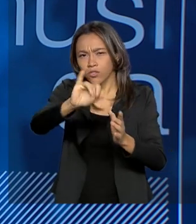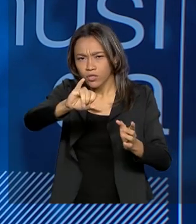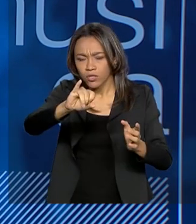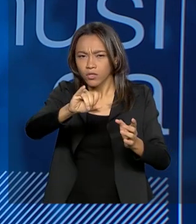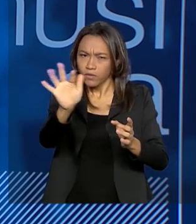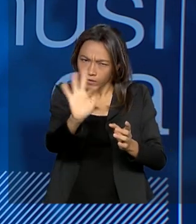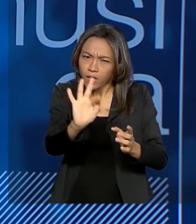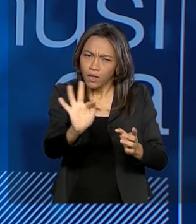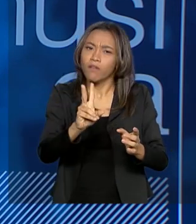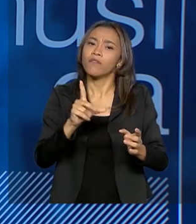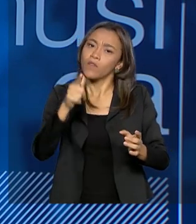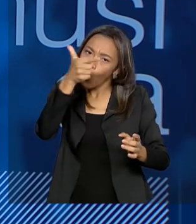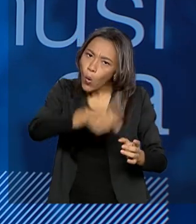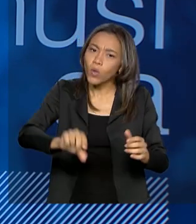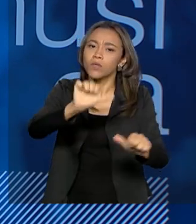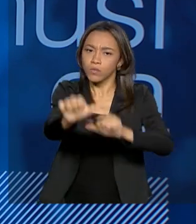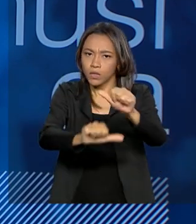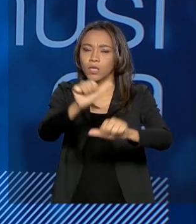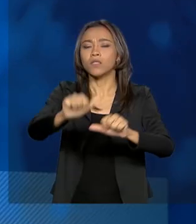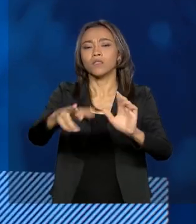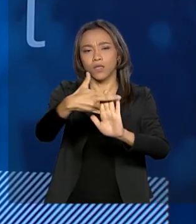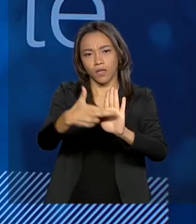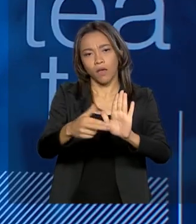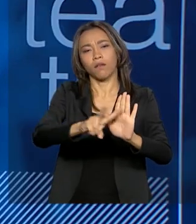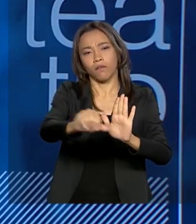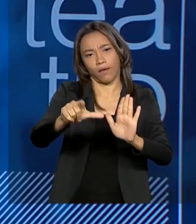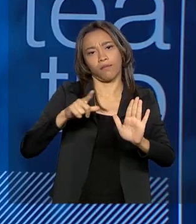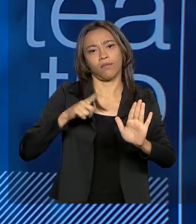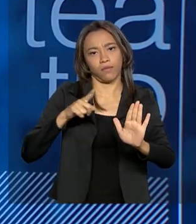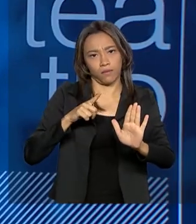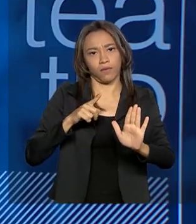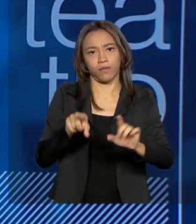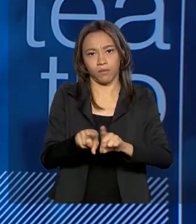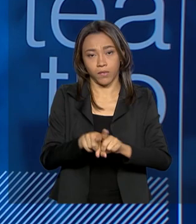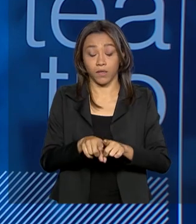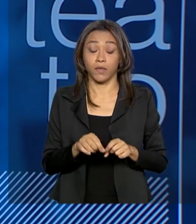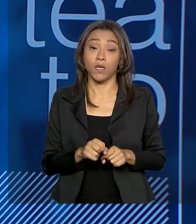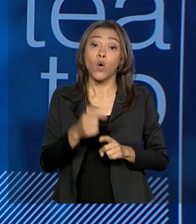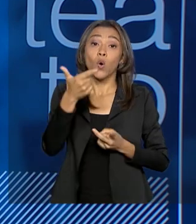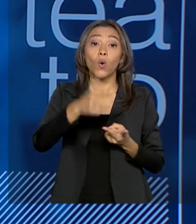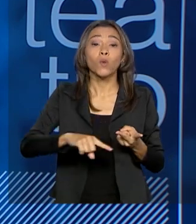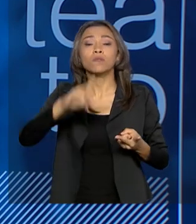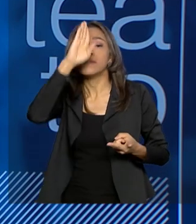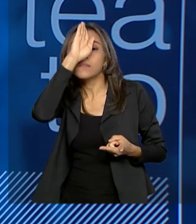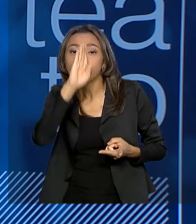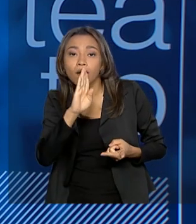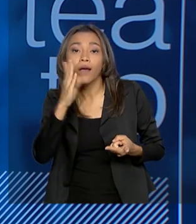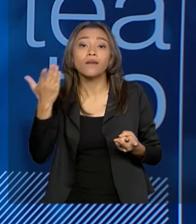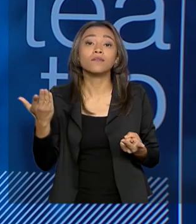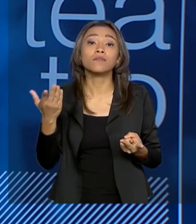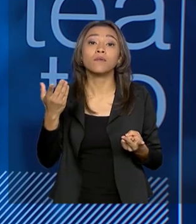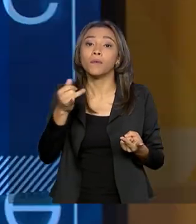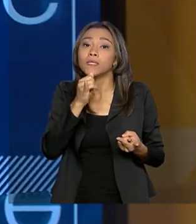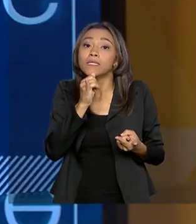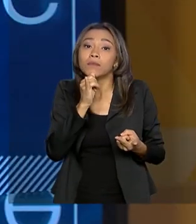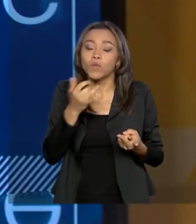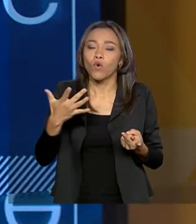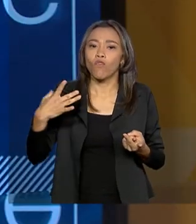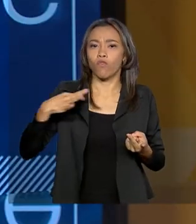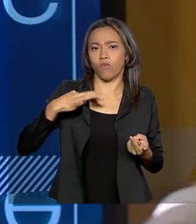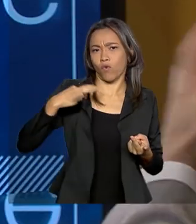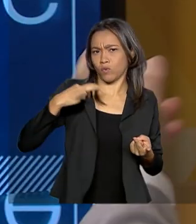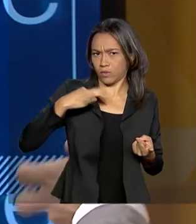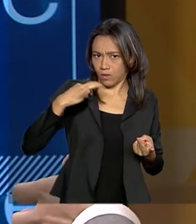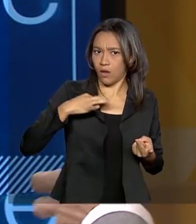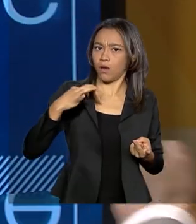outras mudanças também relacionadas à contrapartida, por exemplo, relacionadas à gratuidade de voluntários do